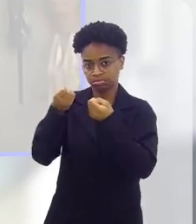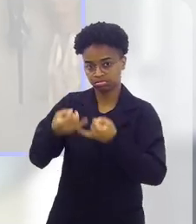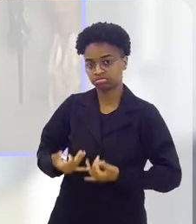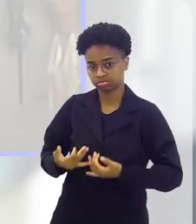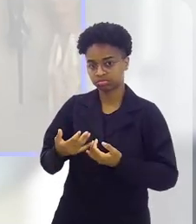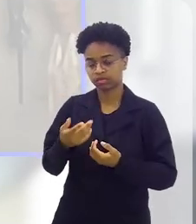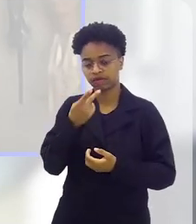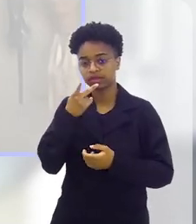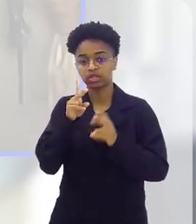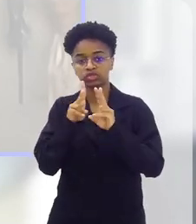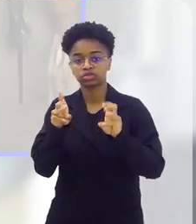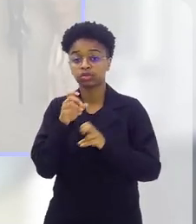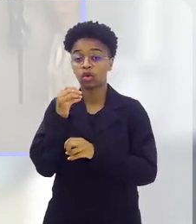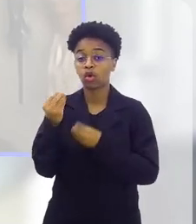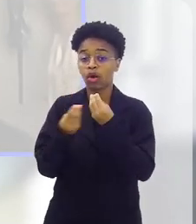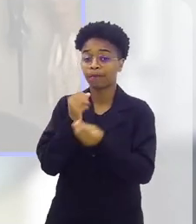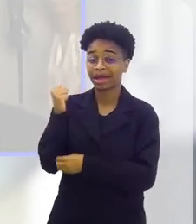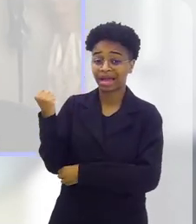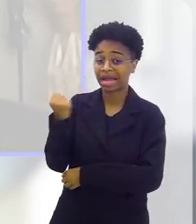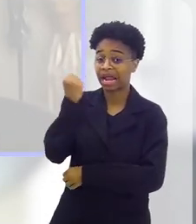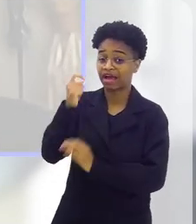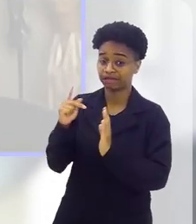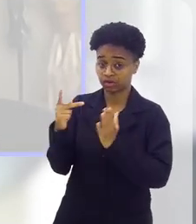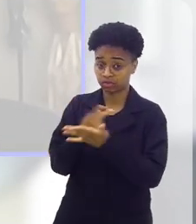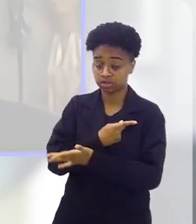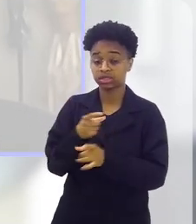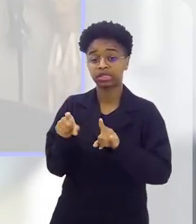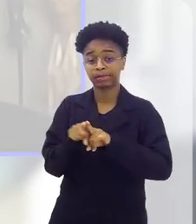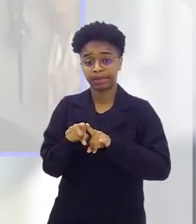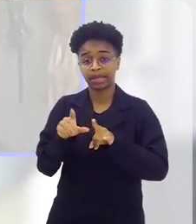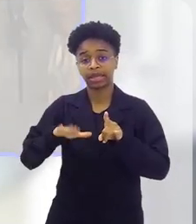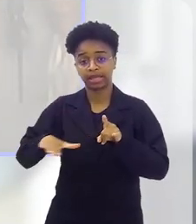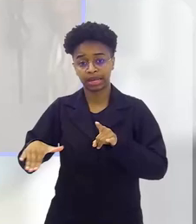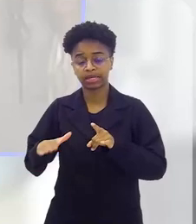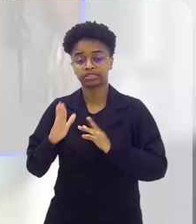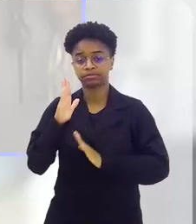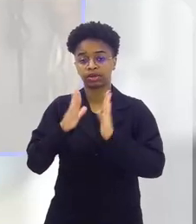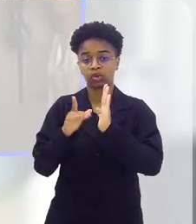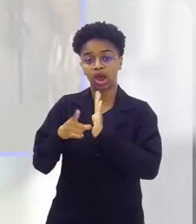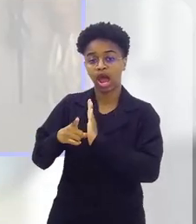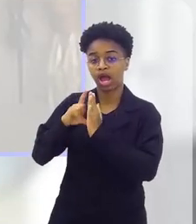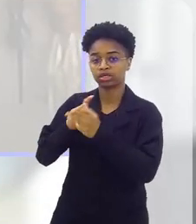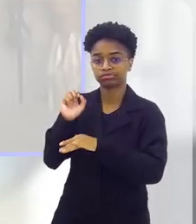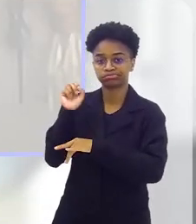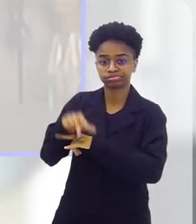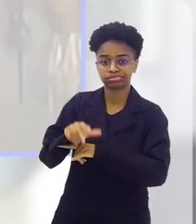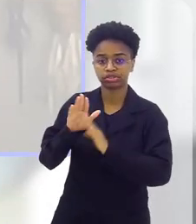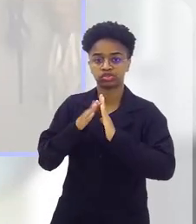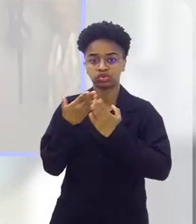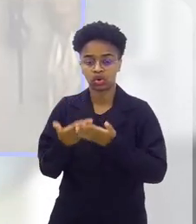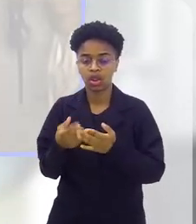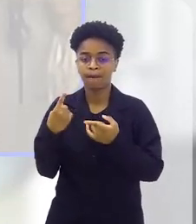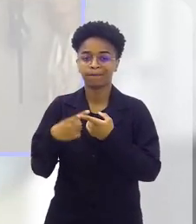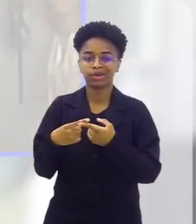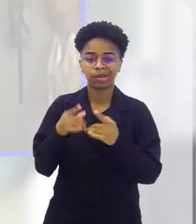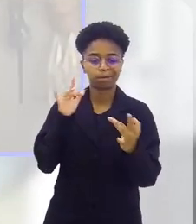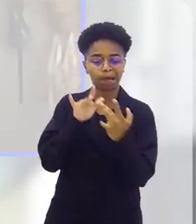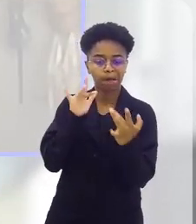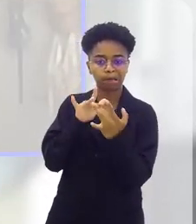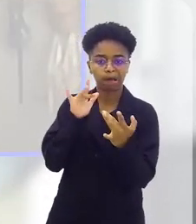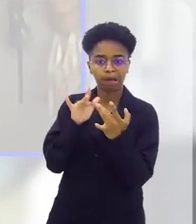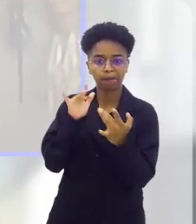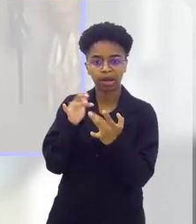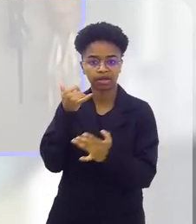conta muito para a gente da gravidade que aconteceu até com crianças na faixa pré-escola que ficaram muito